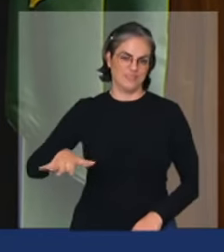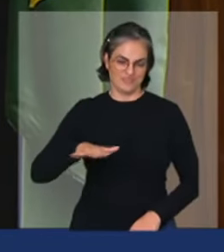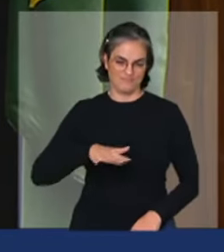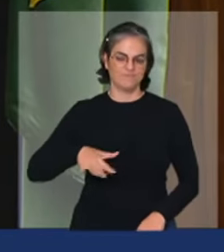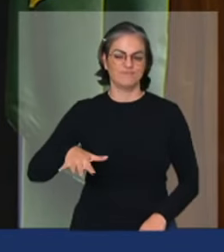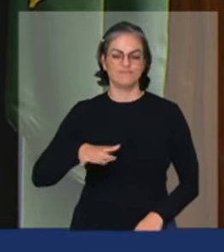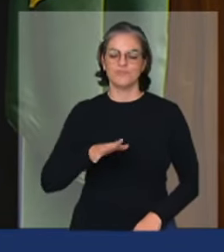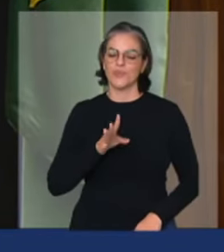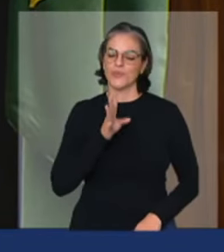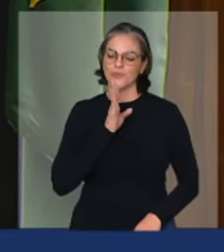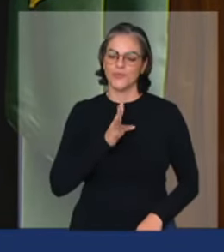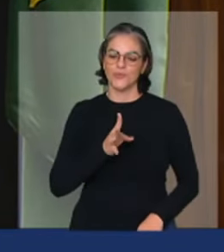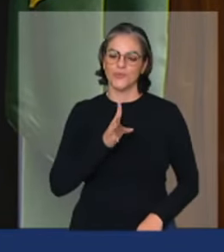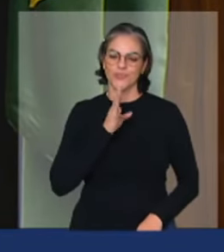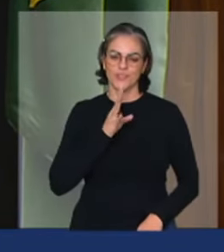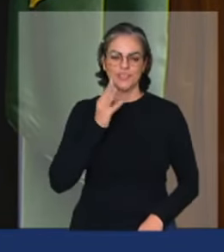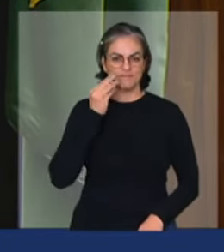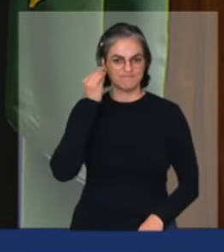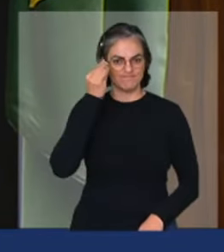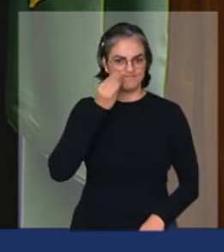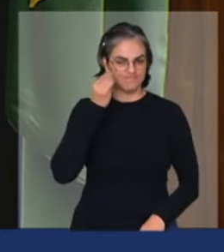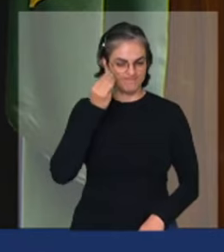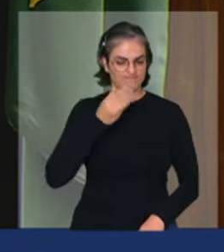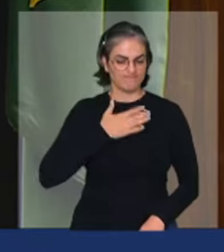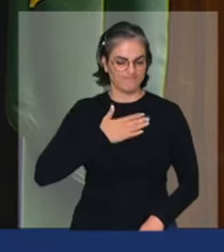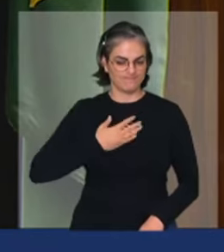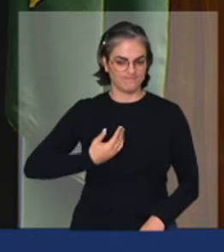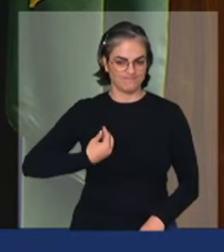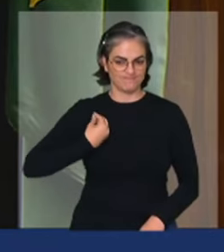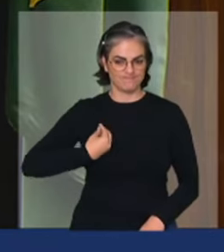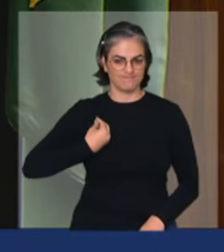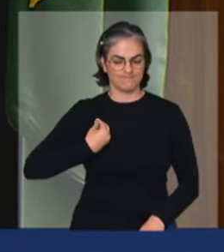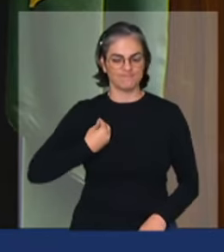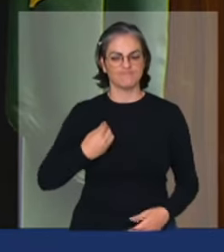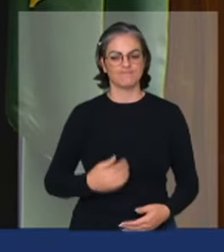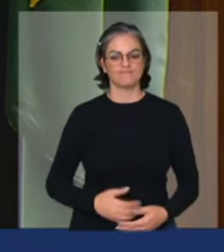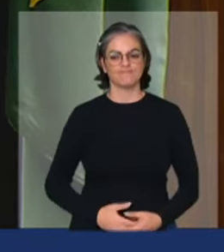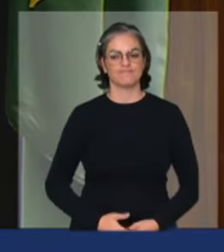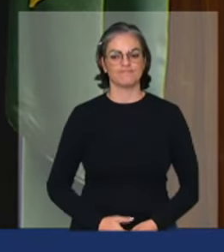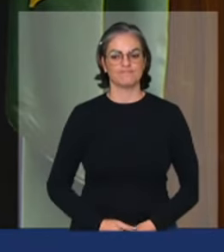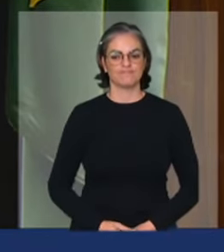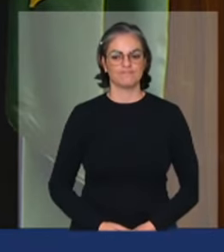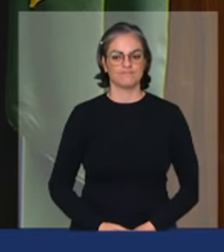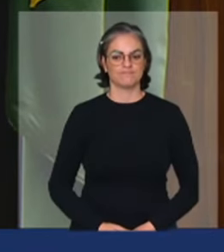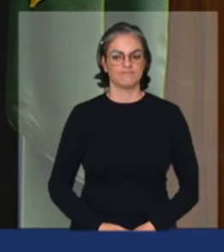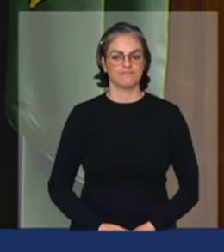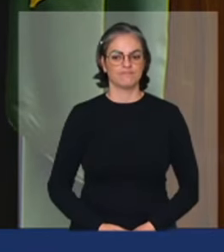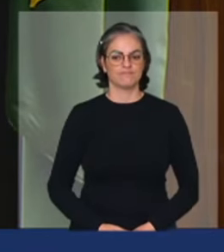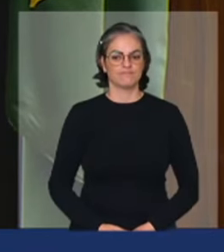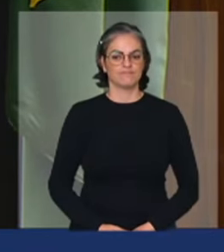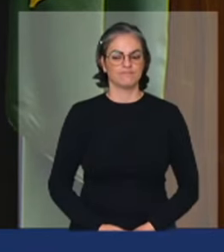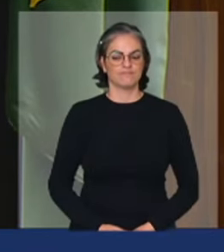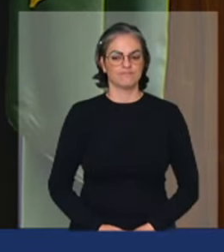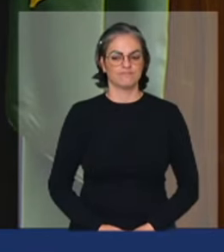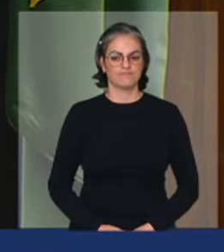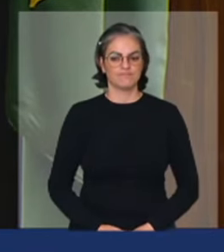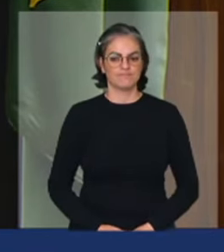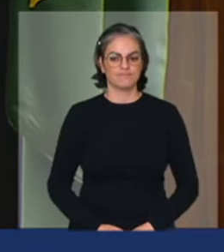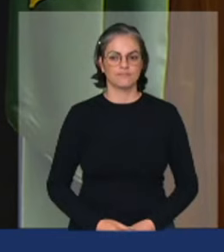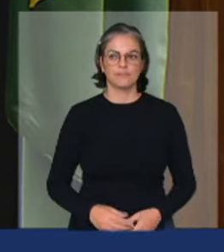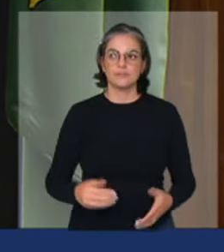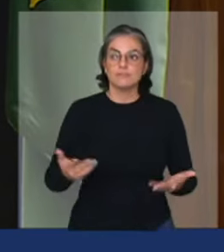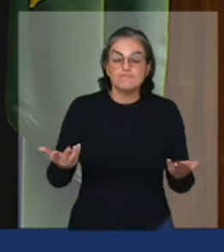esta realidade e nós temos nobre Heitor Chu um país